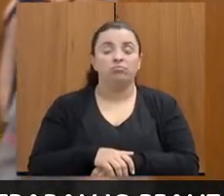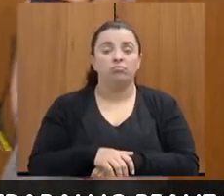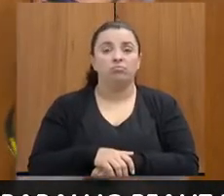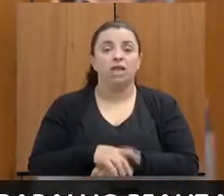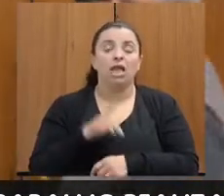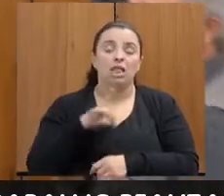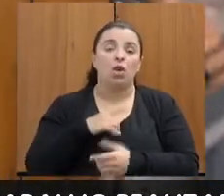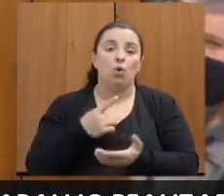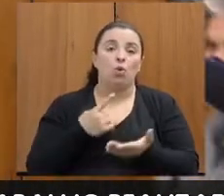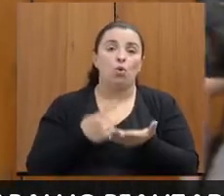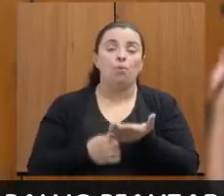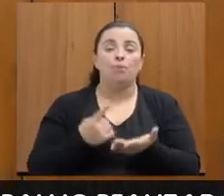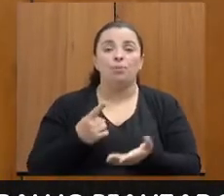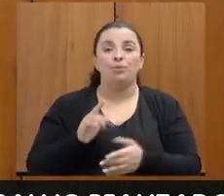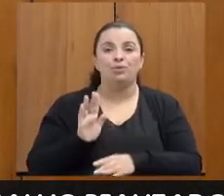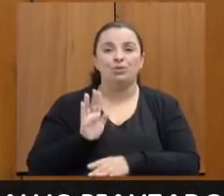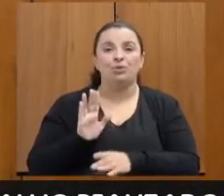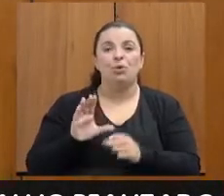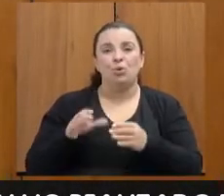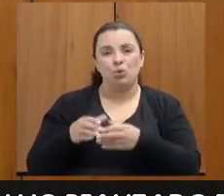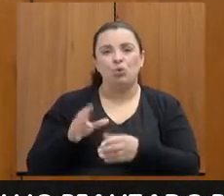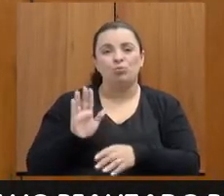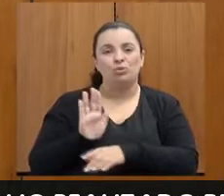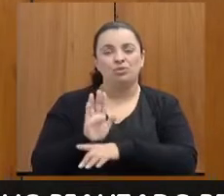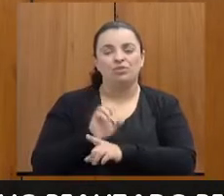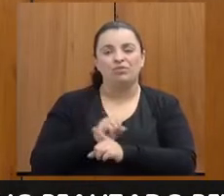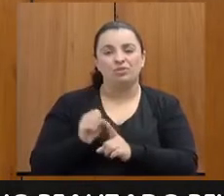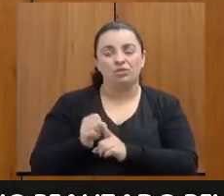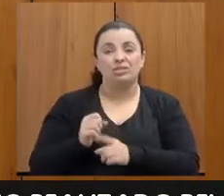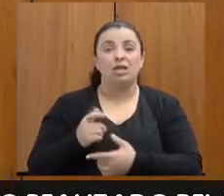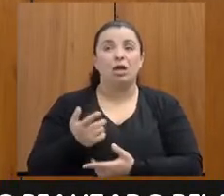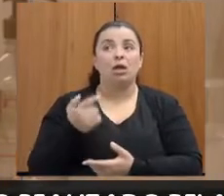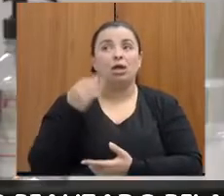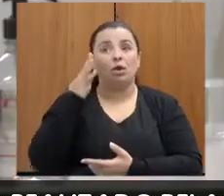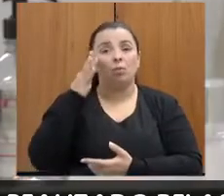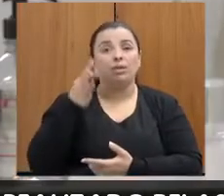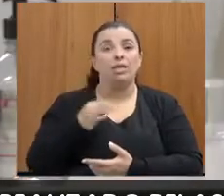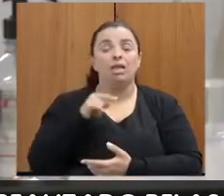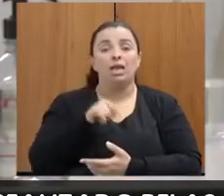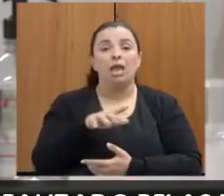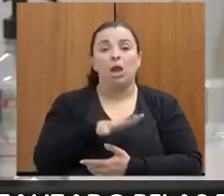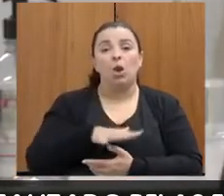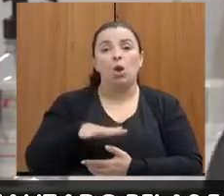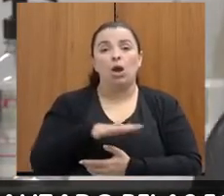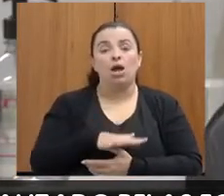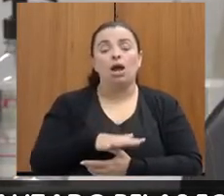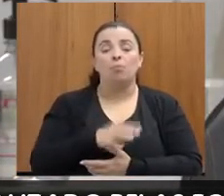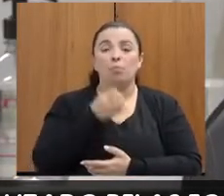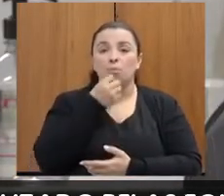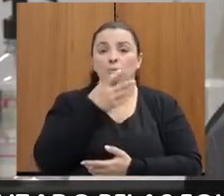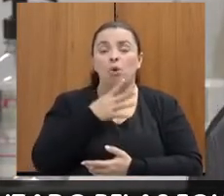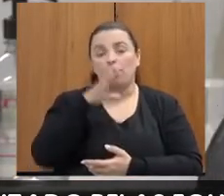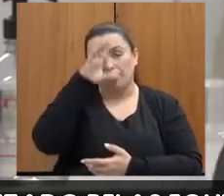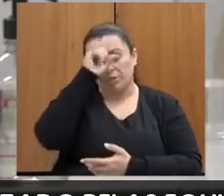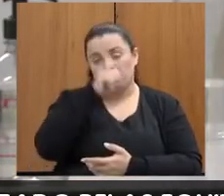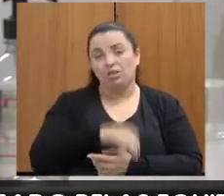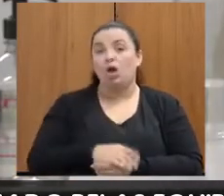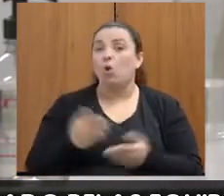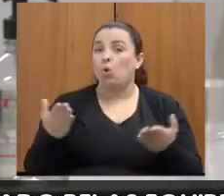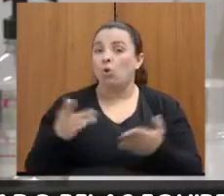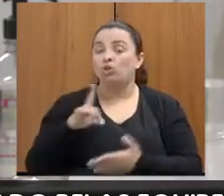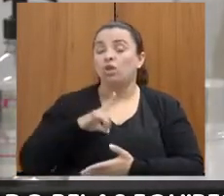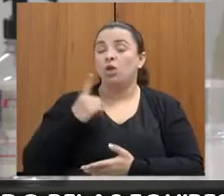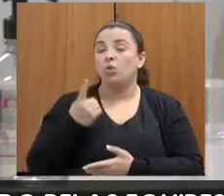até com a categoria do serviço social, entendendo que lá é um campo vasto para aprendizagem. Então, hoje, gente conta com uma estagiária, que é a Lorena,